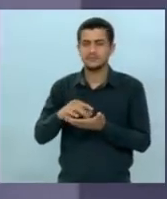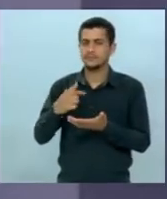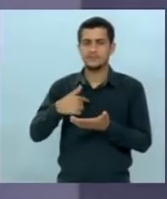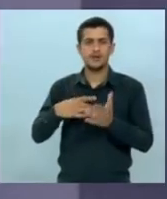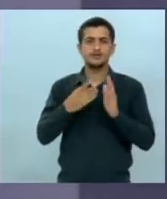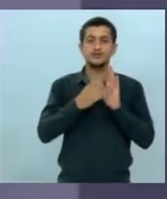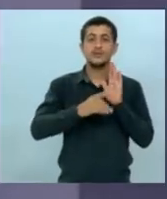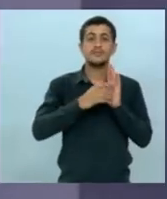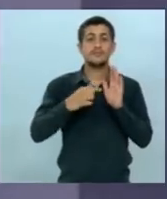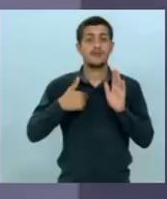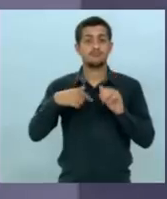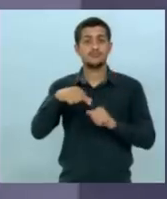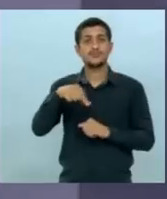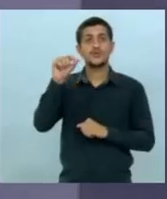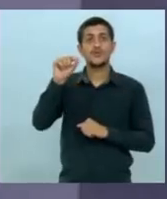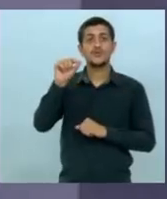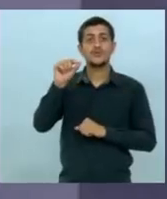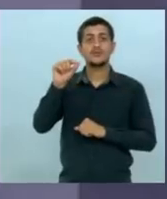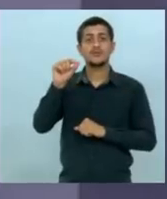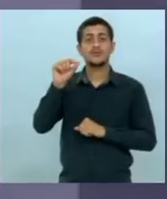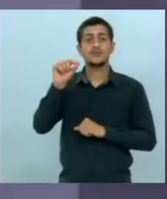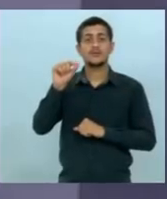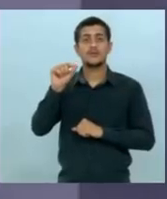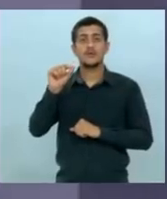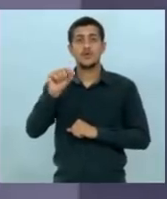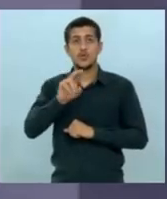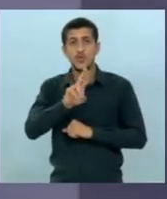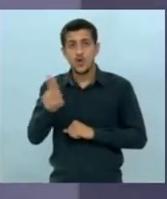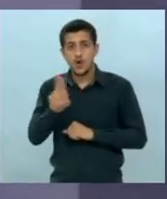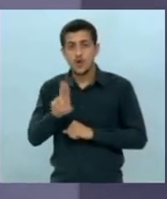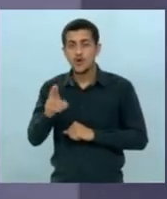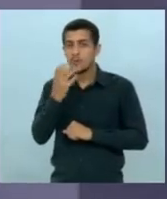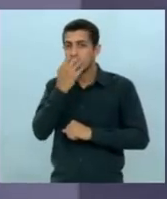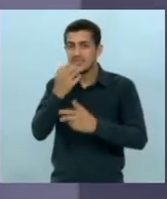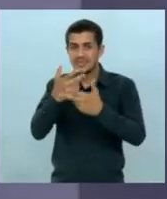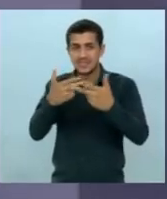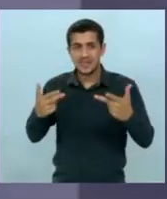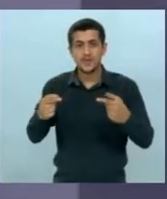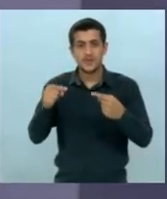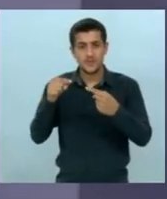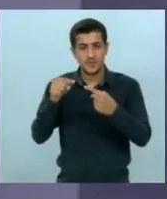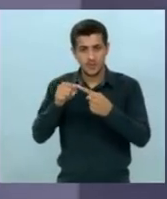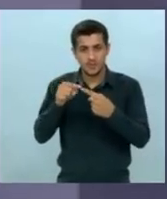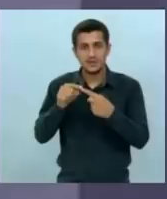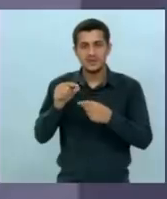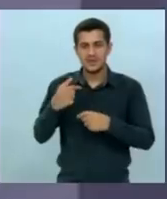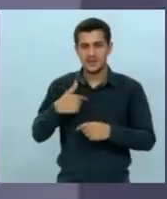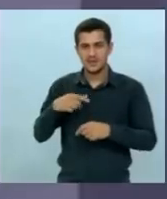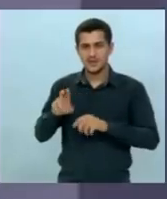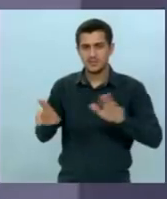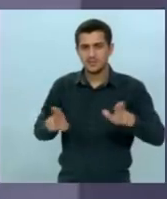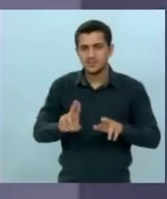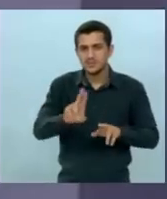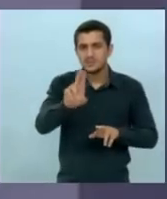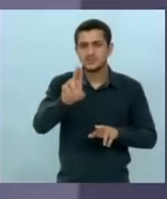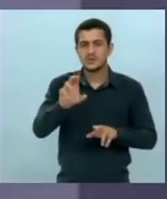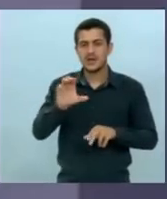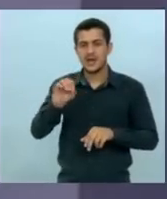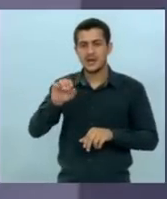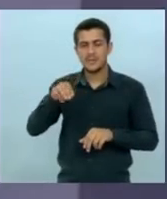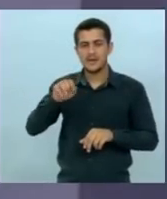direito de escolher de escolher o nome de um animal para você eu não escolheria camaleão